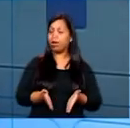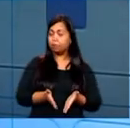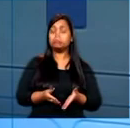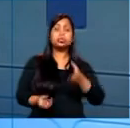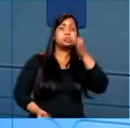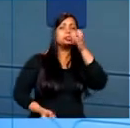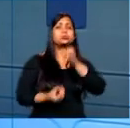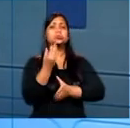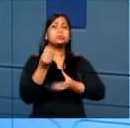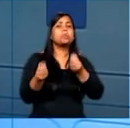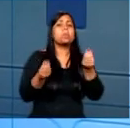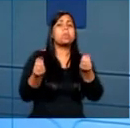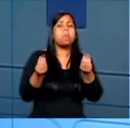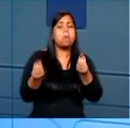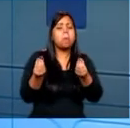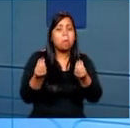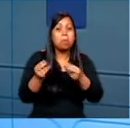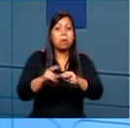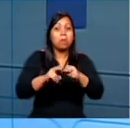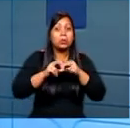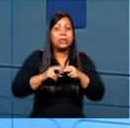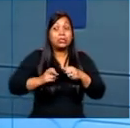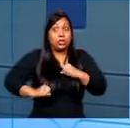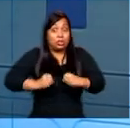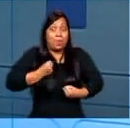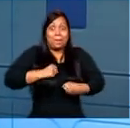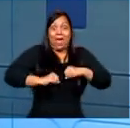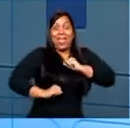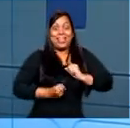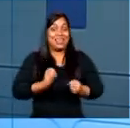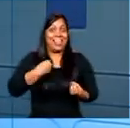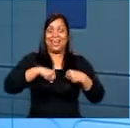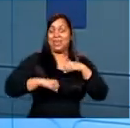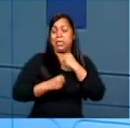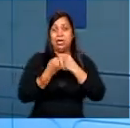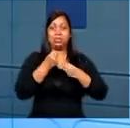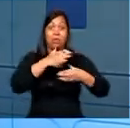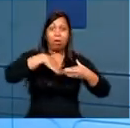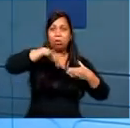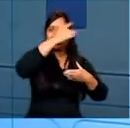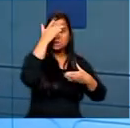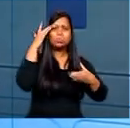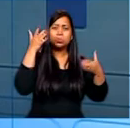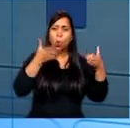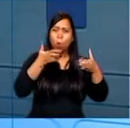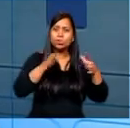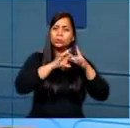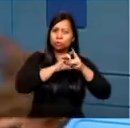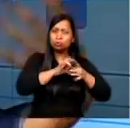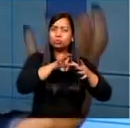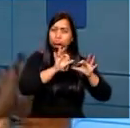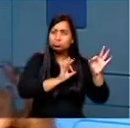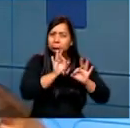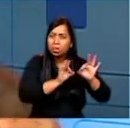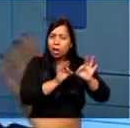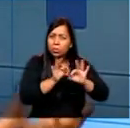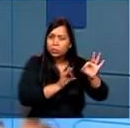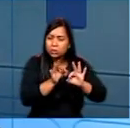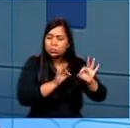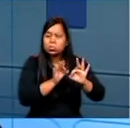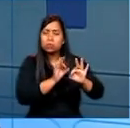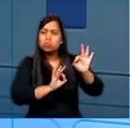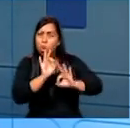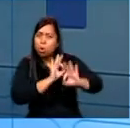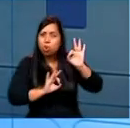surgiu, na verdade, mais de uma inquietação, assim, das pessoas que hoje fazem, estão por trás da